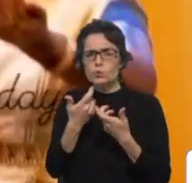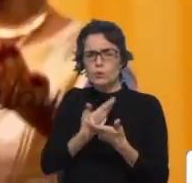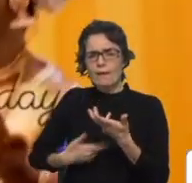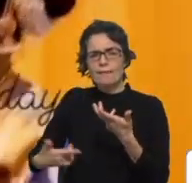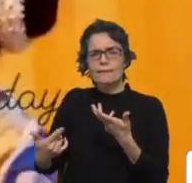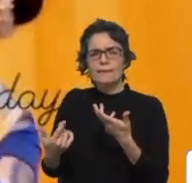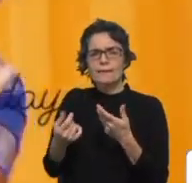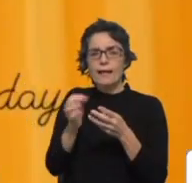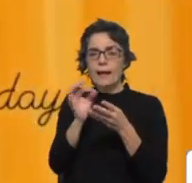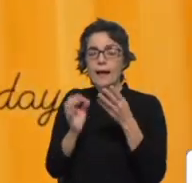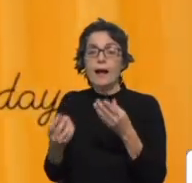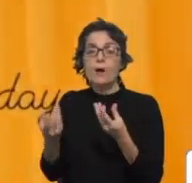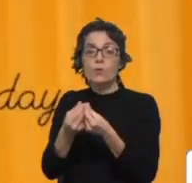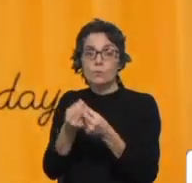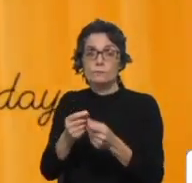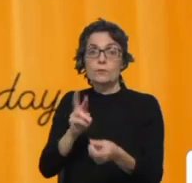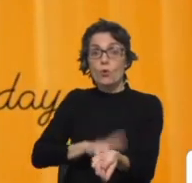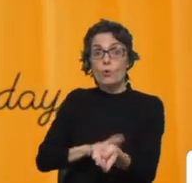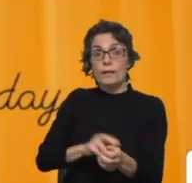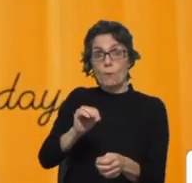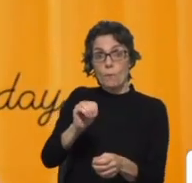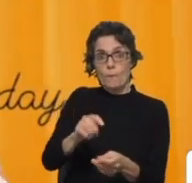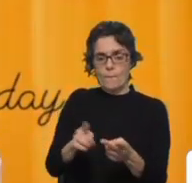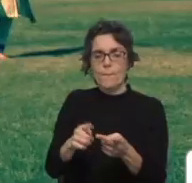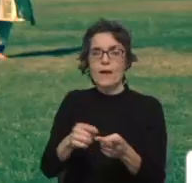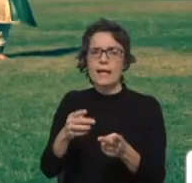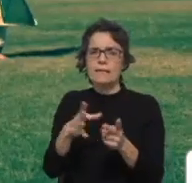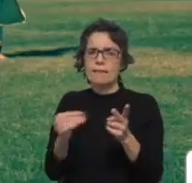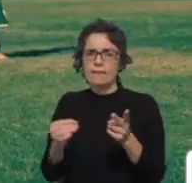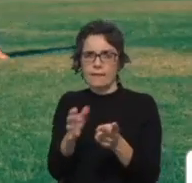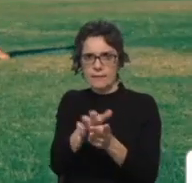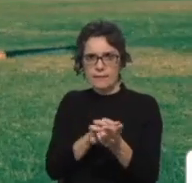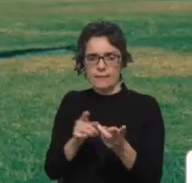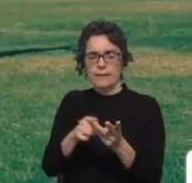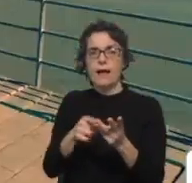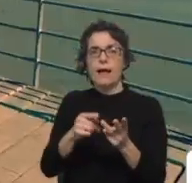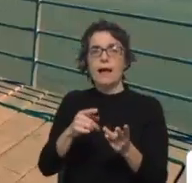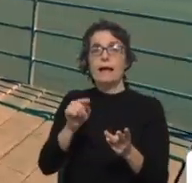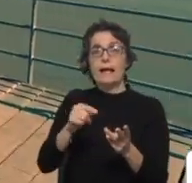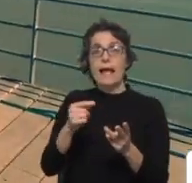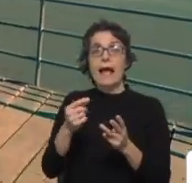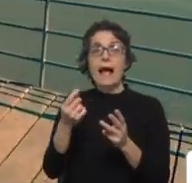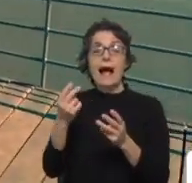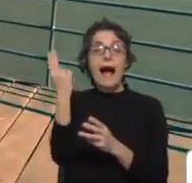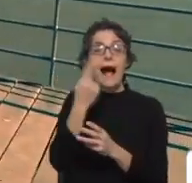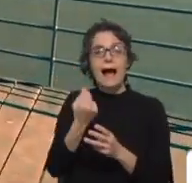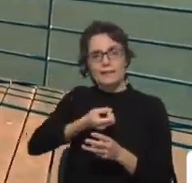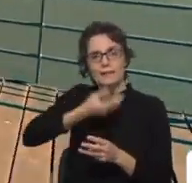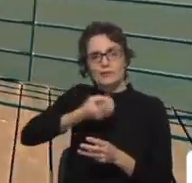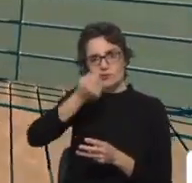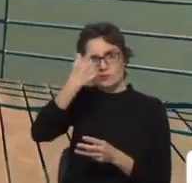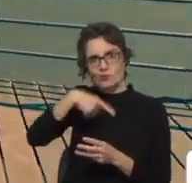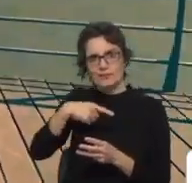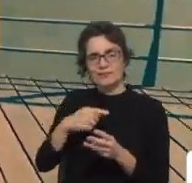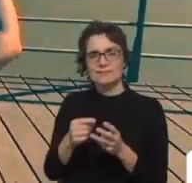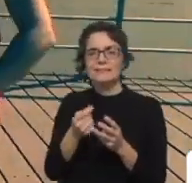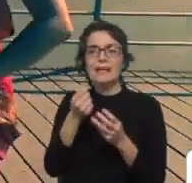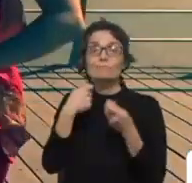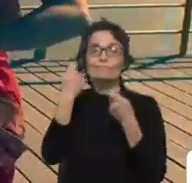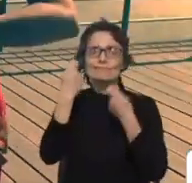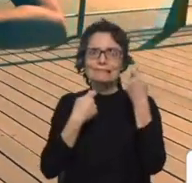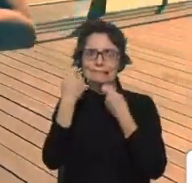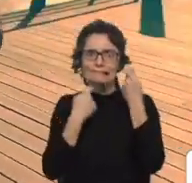comuns, o ritmo com os pés, a referência aos textos védicos, ou a abinaya, que é a arte de contar histórias por meio das expressões